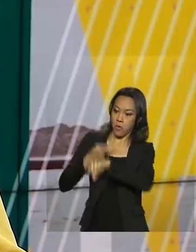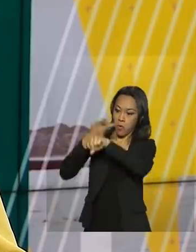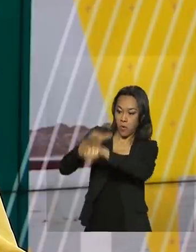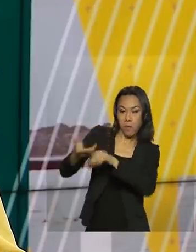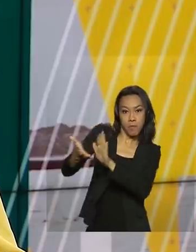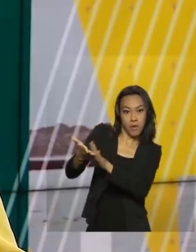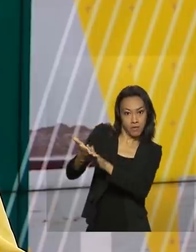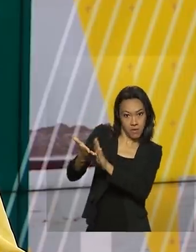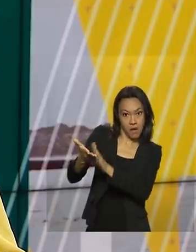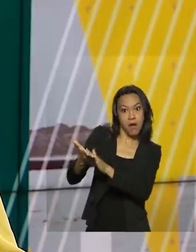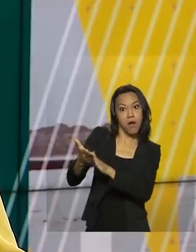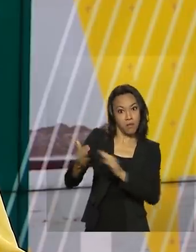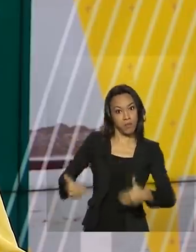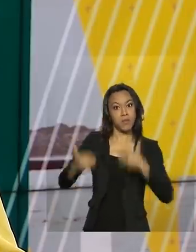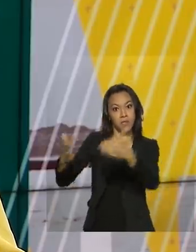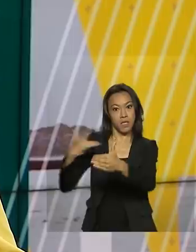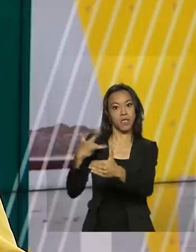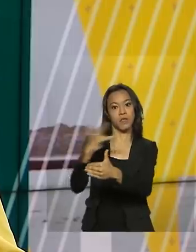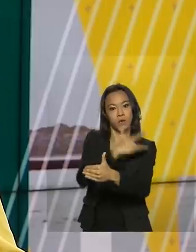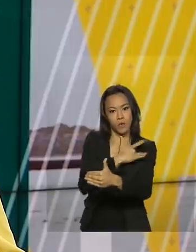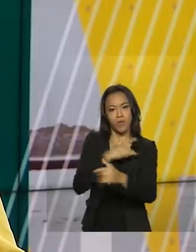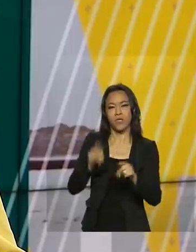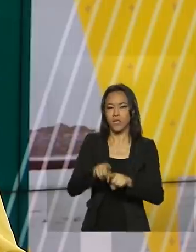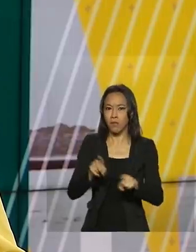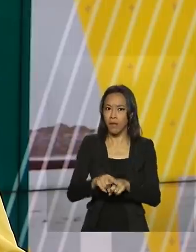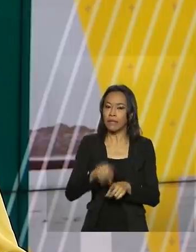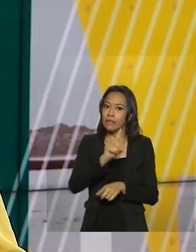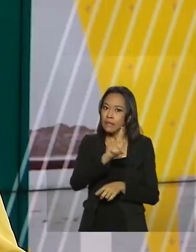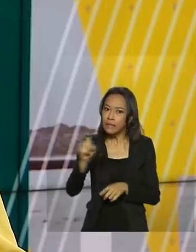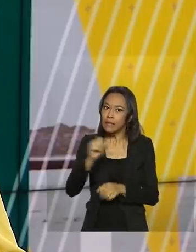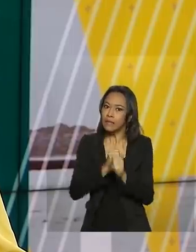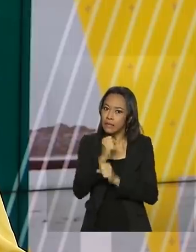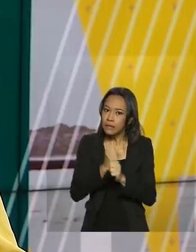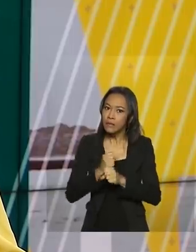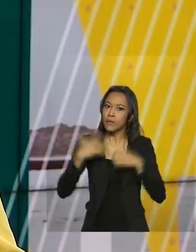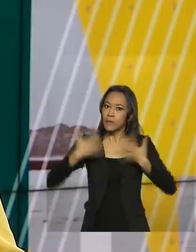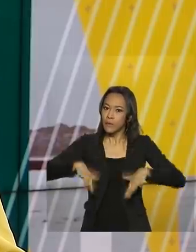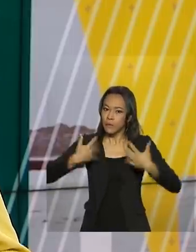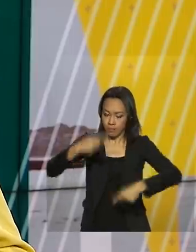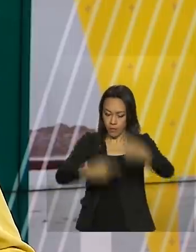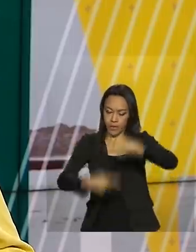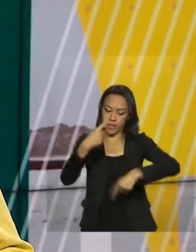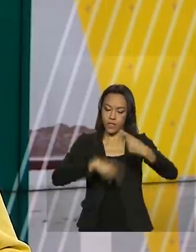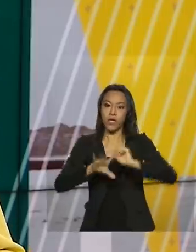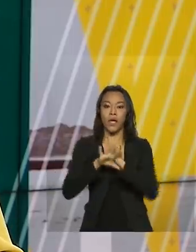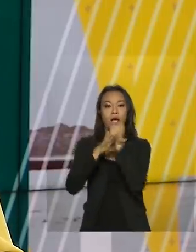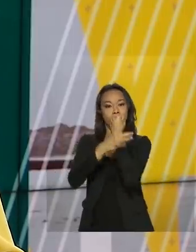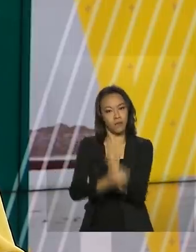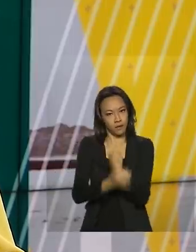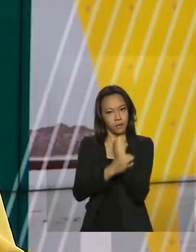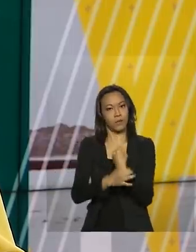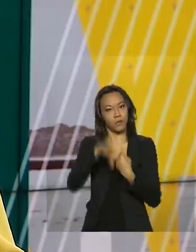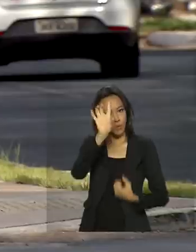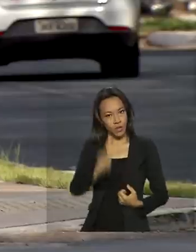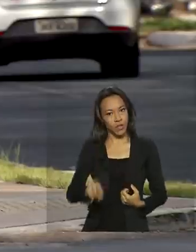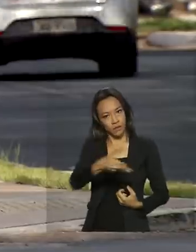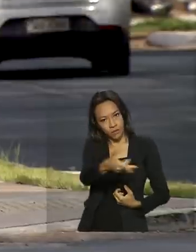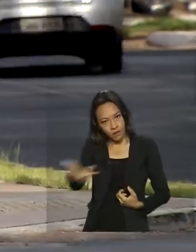cerimônia também marcou uma década de consolidação das políticas públicas que garantem os direitos desses brasileiros.